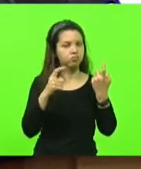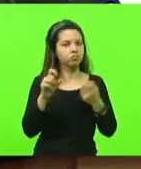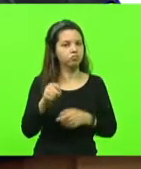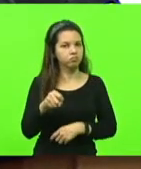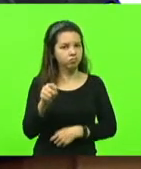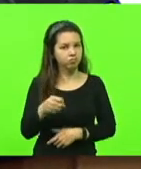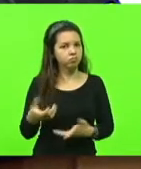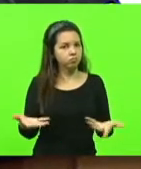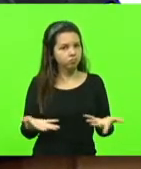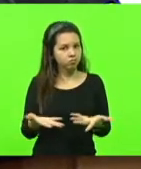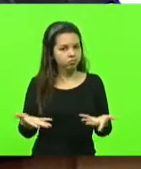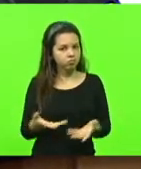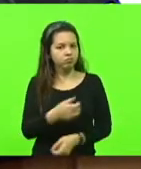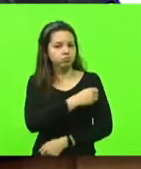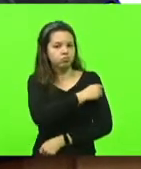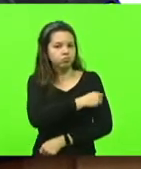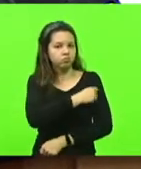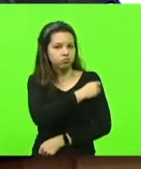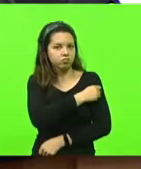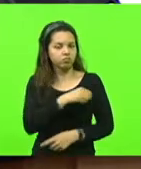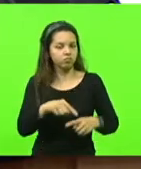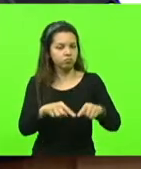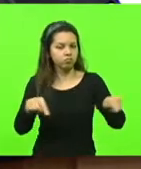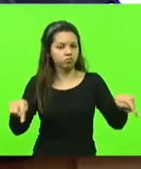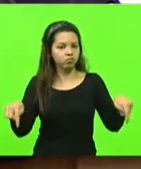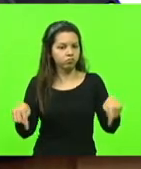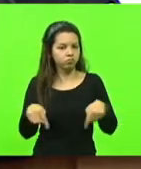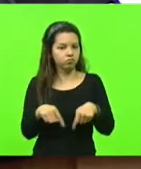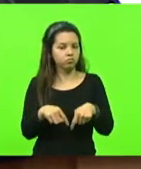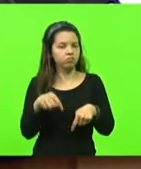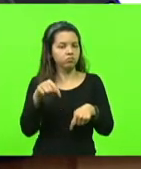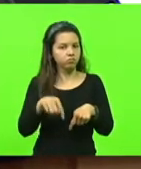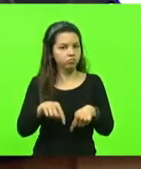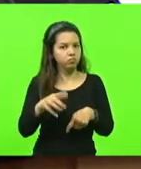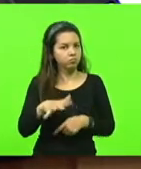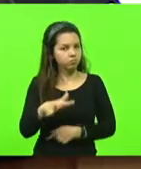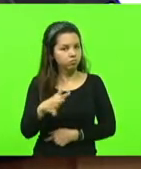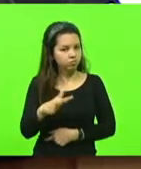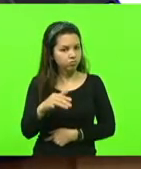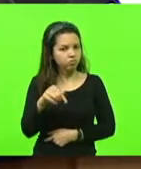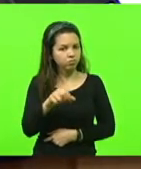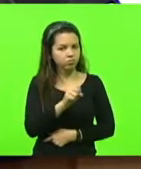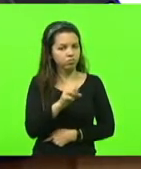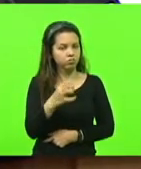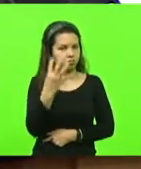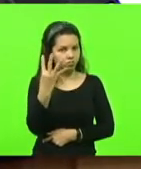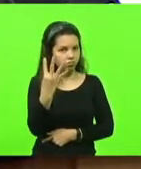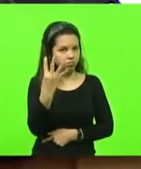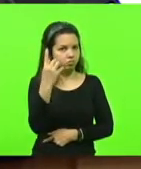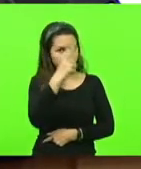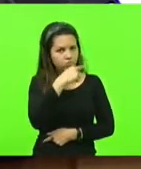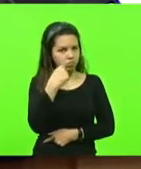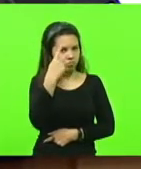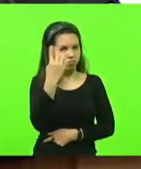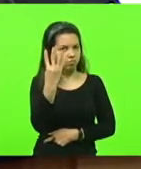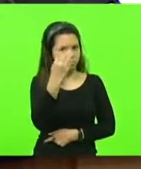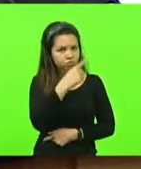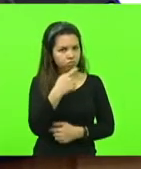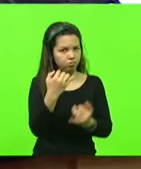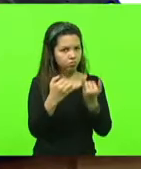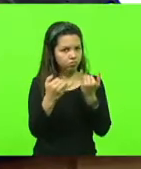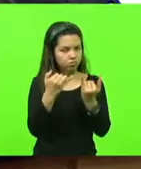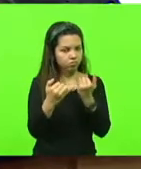o nosso aluno em sala de aula, ele fica, em média, em Santa Catarina, quatro horas, quatro horas e meia em sala de aula.